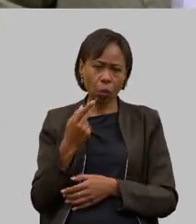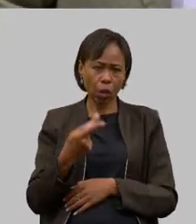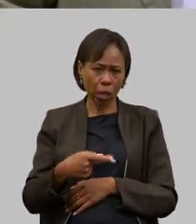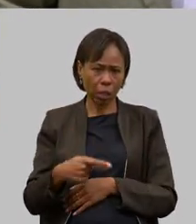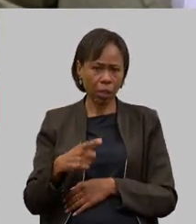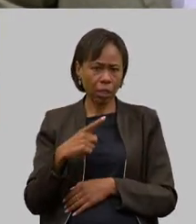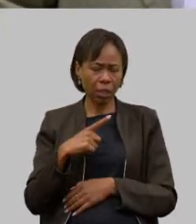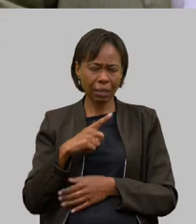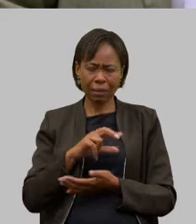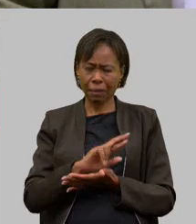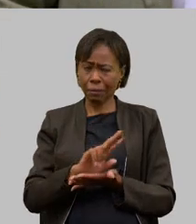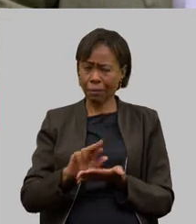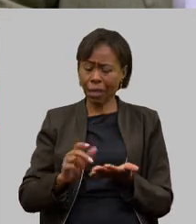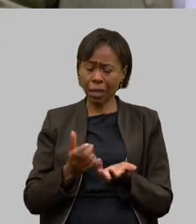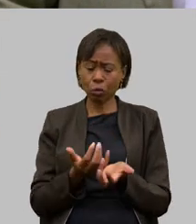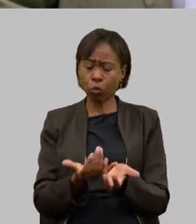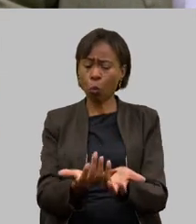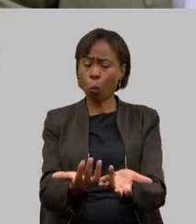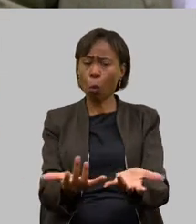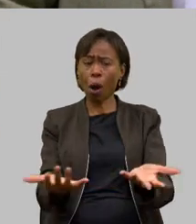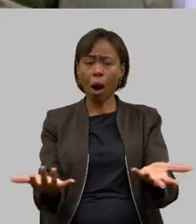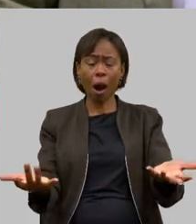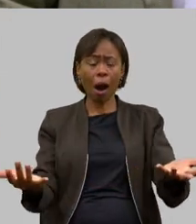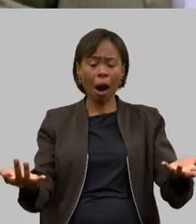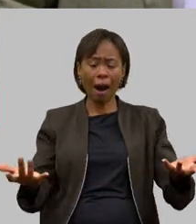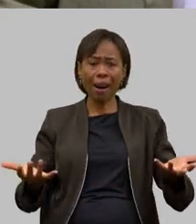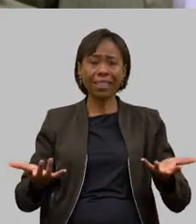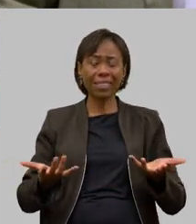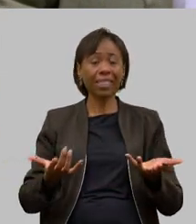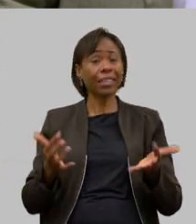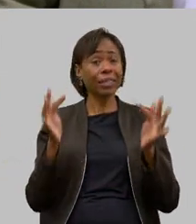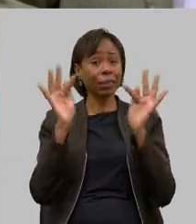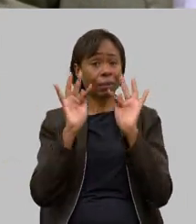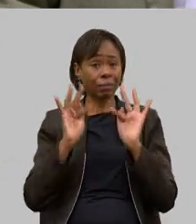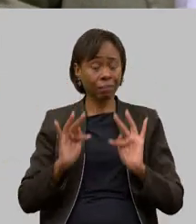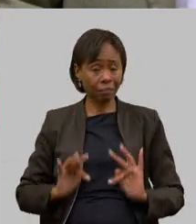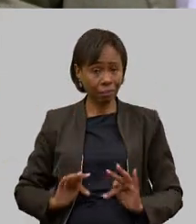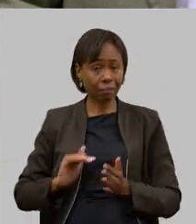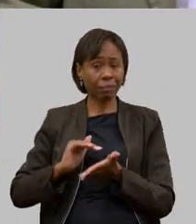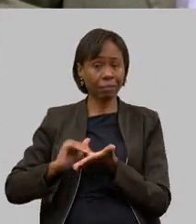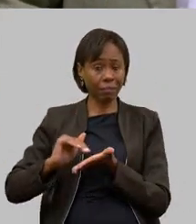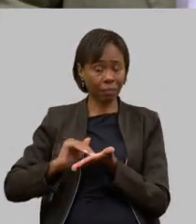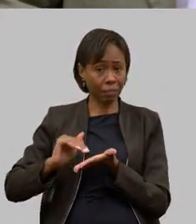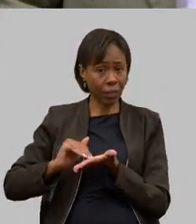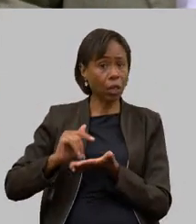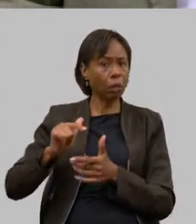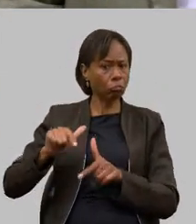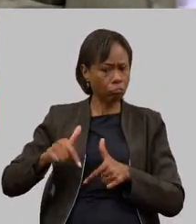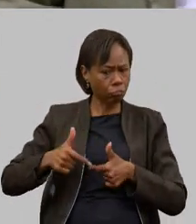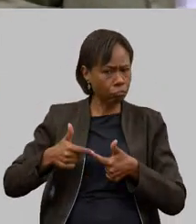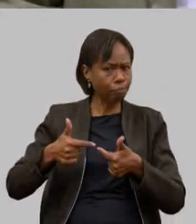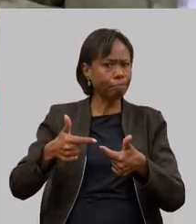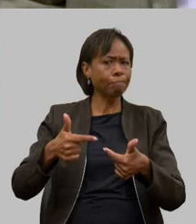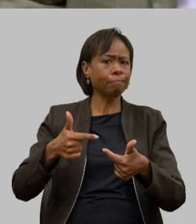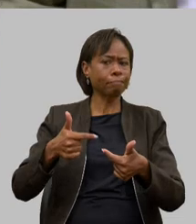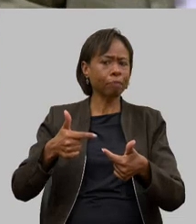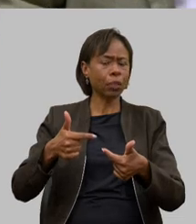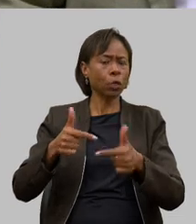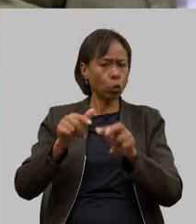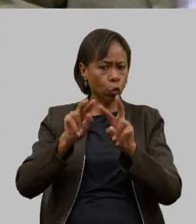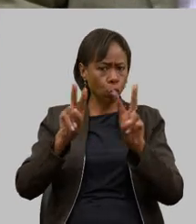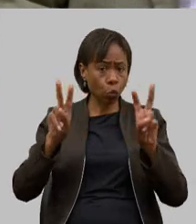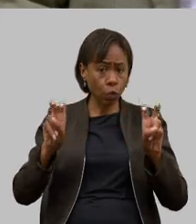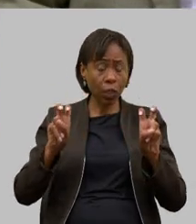pastagens degradadas e fico feliz que a secretaria já tem atuado já tem trabalhado nessa questão para que essas